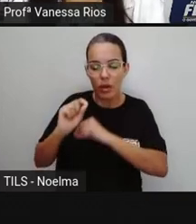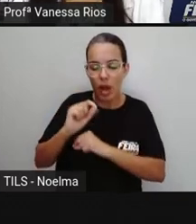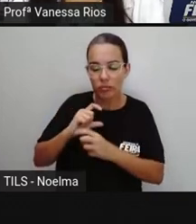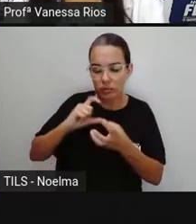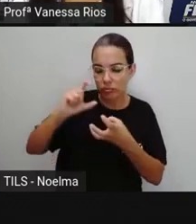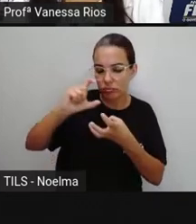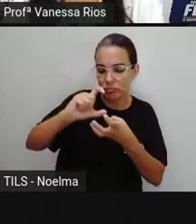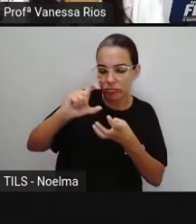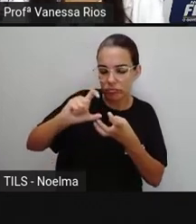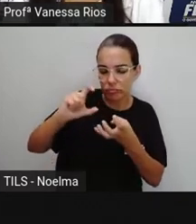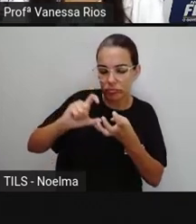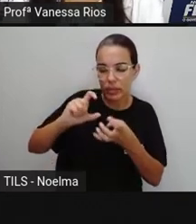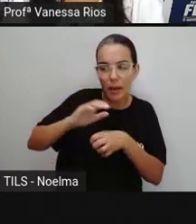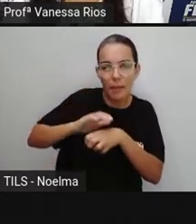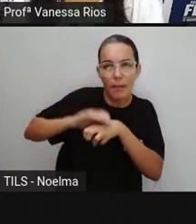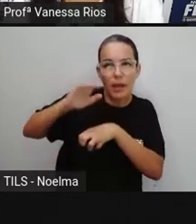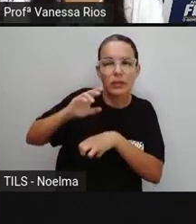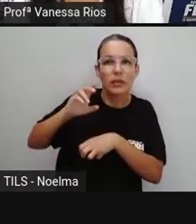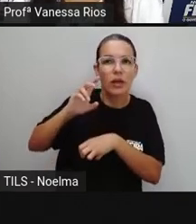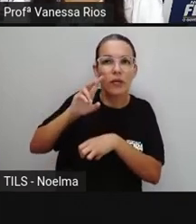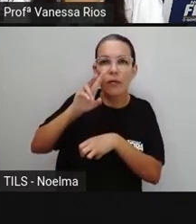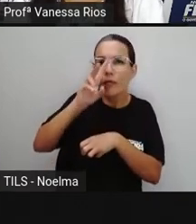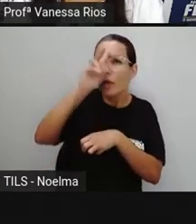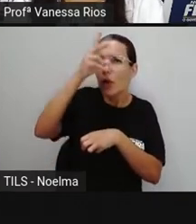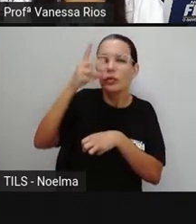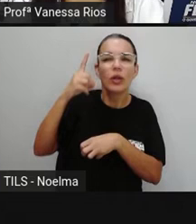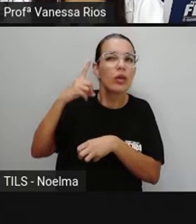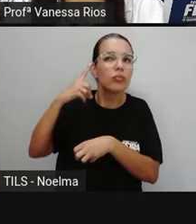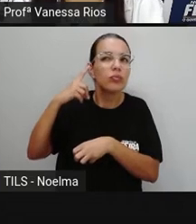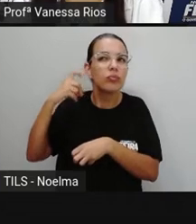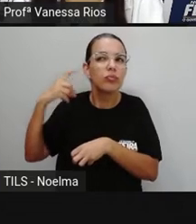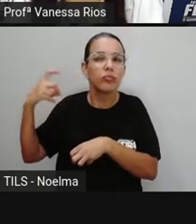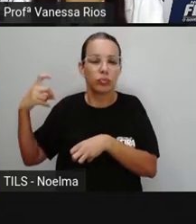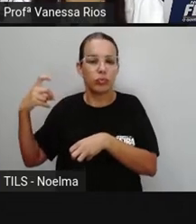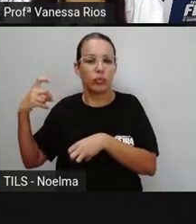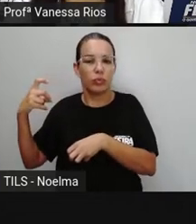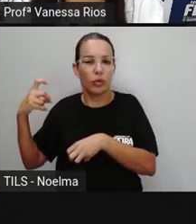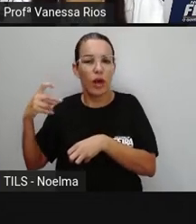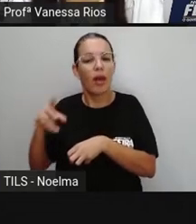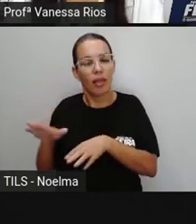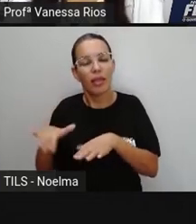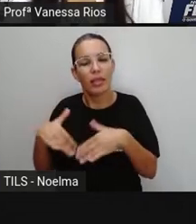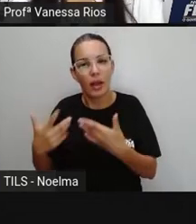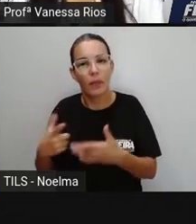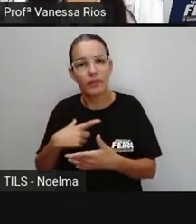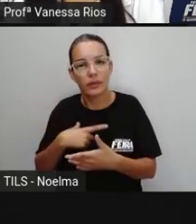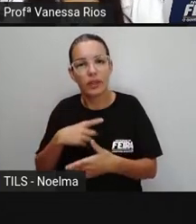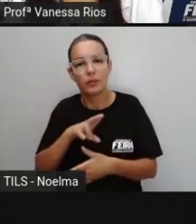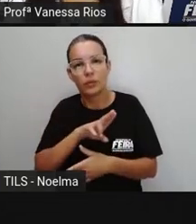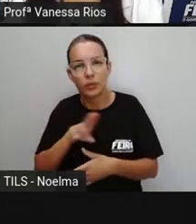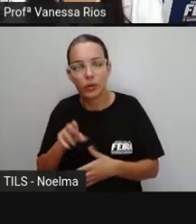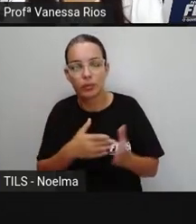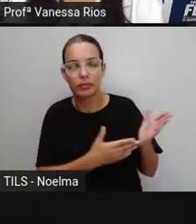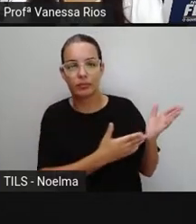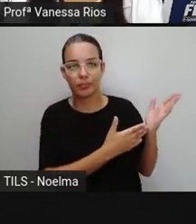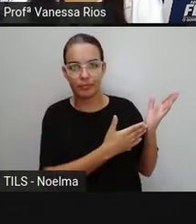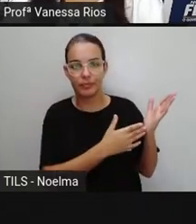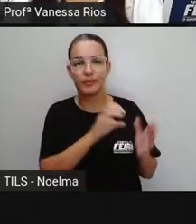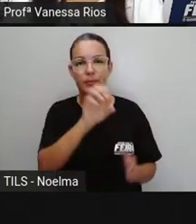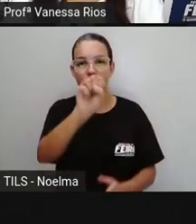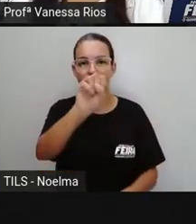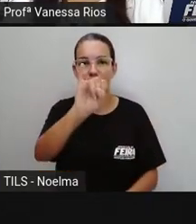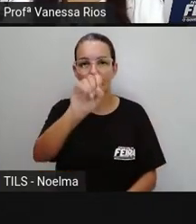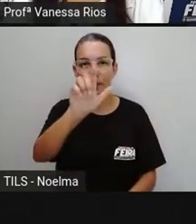do que as demais, é o que nós chamamos de sílaba tônica. A gente já viu que as palavras,